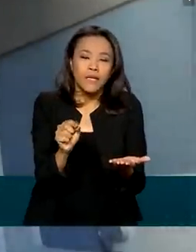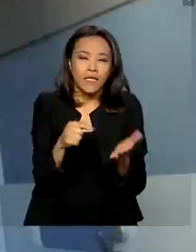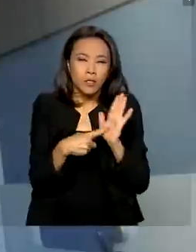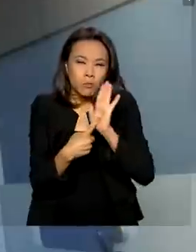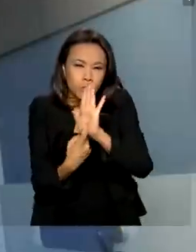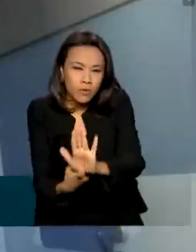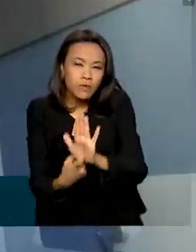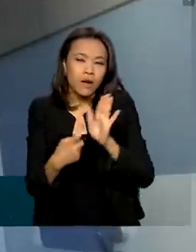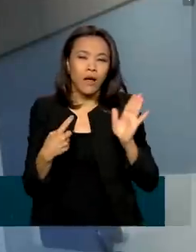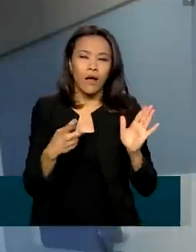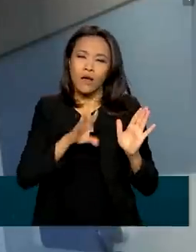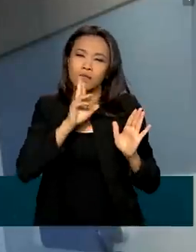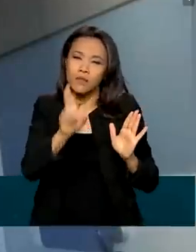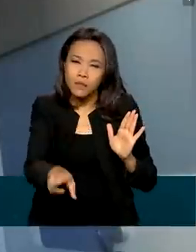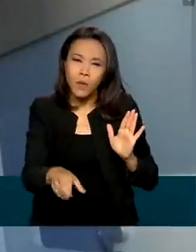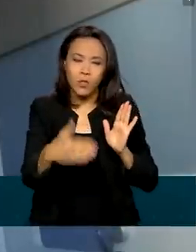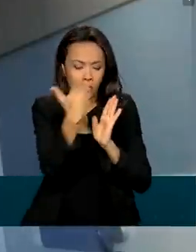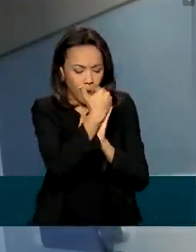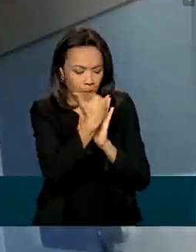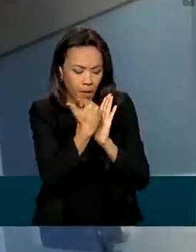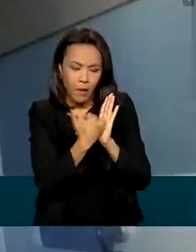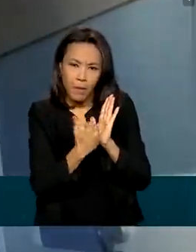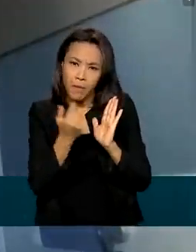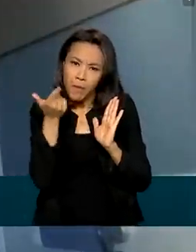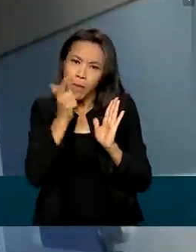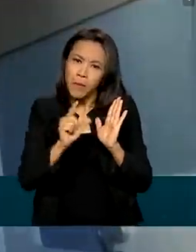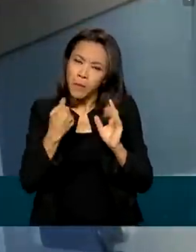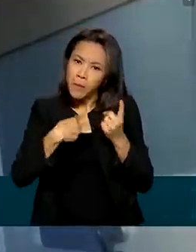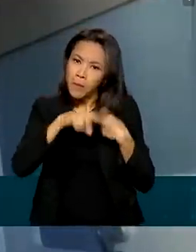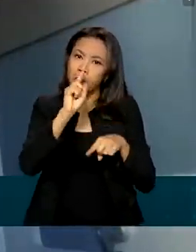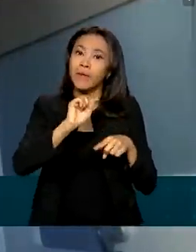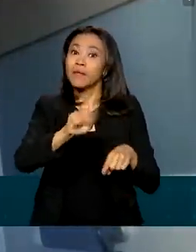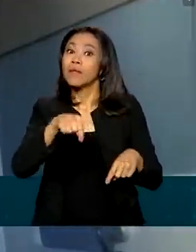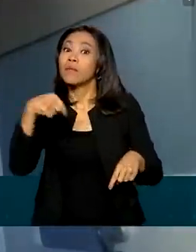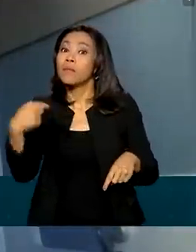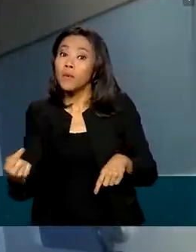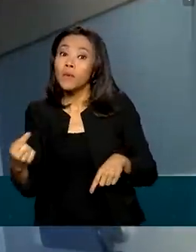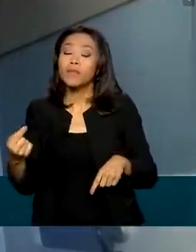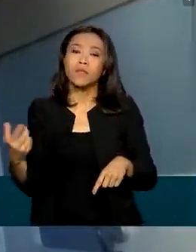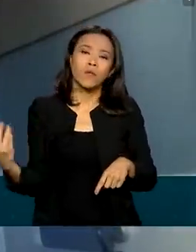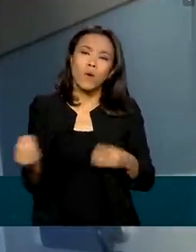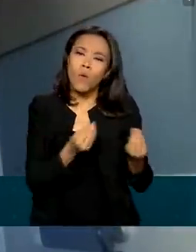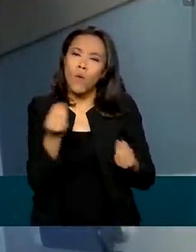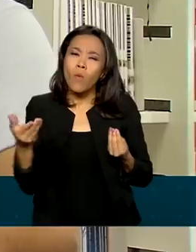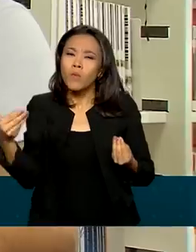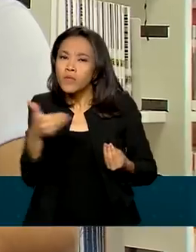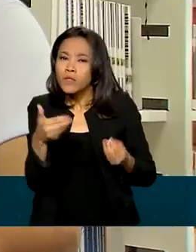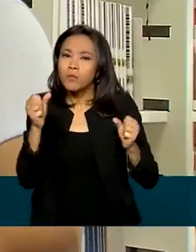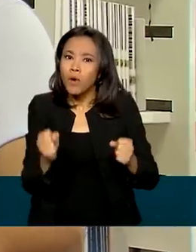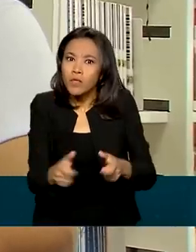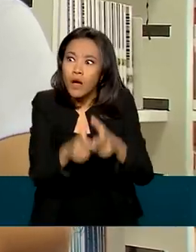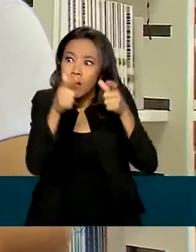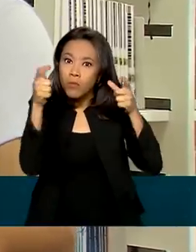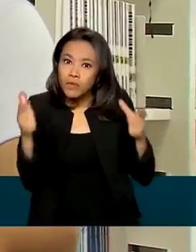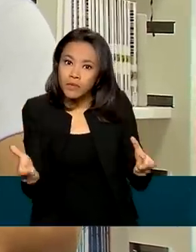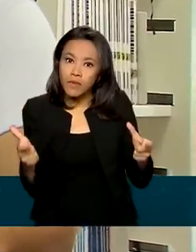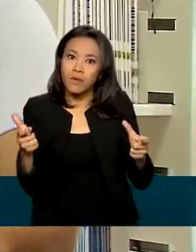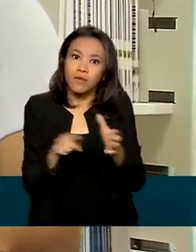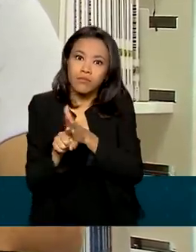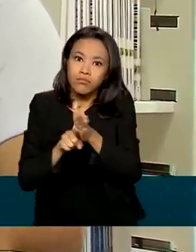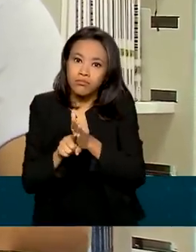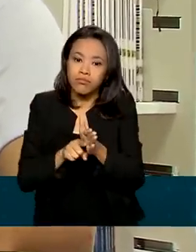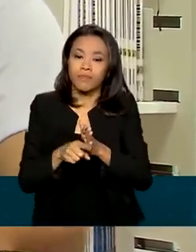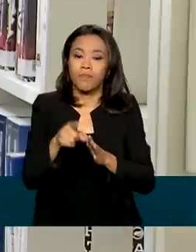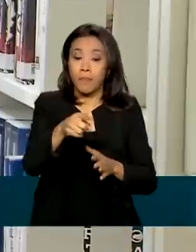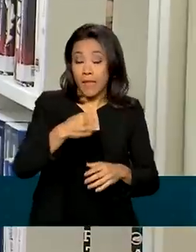contundência os resultados que ele está obtendo, o próximo passo é estudar como isso pode ser ampliado. Em dezembro, haverá uma